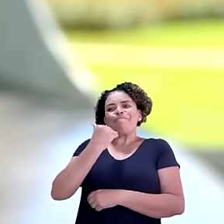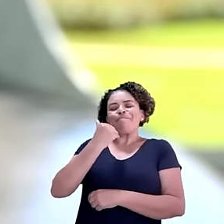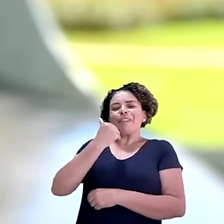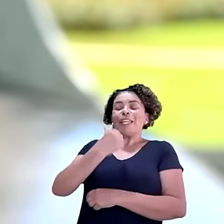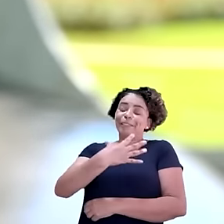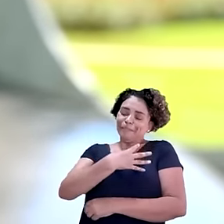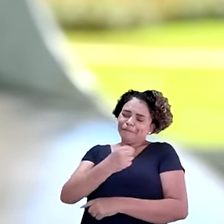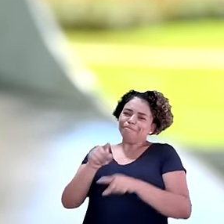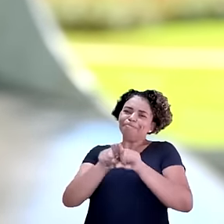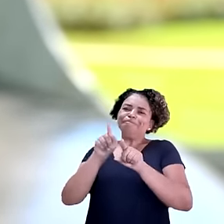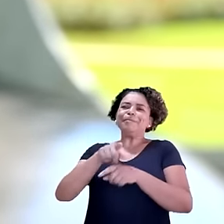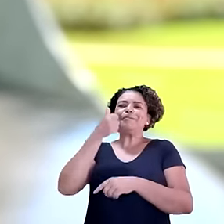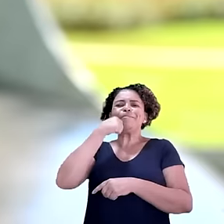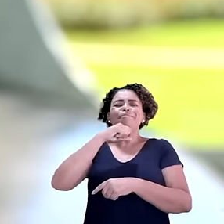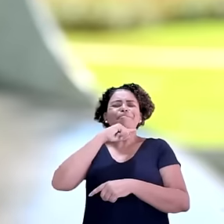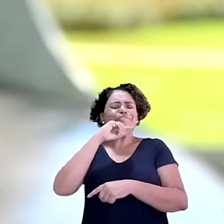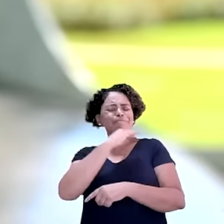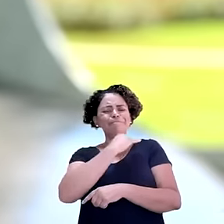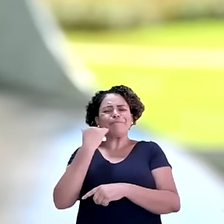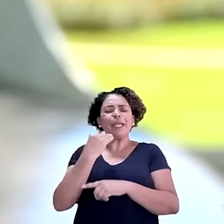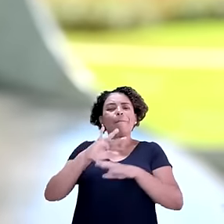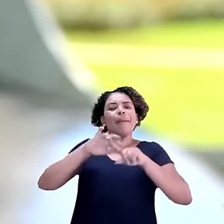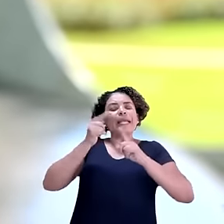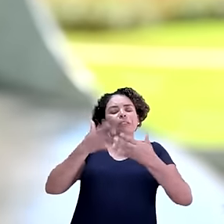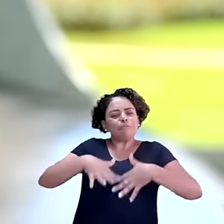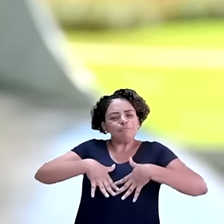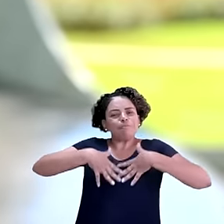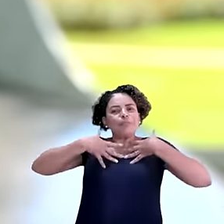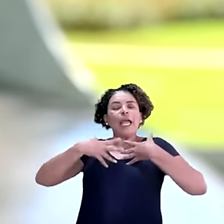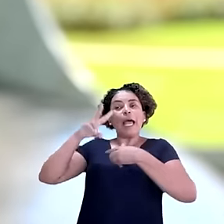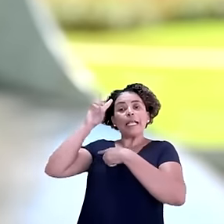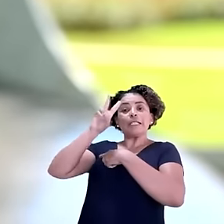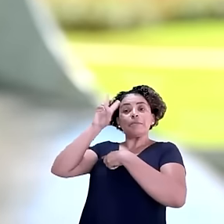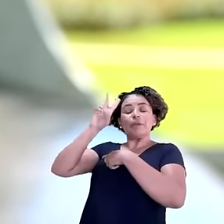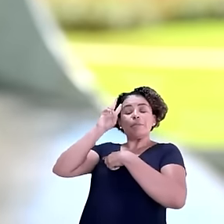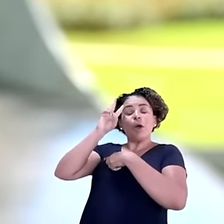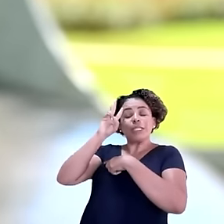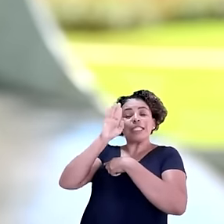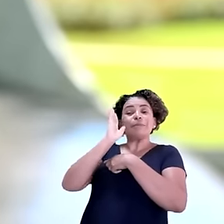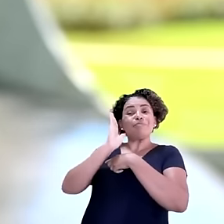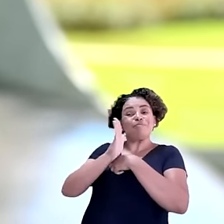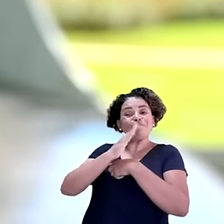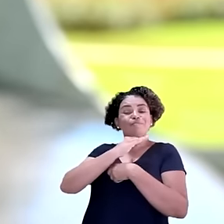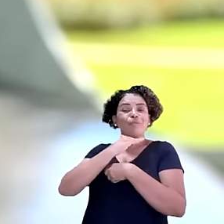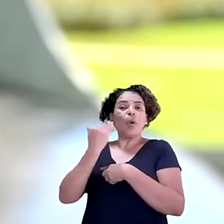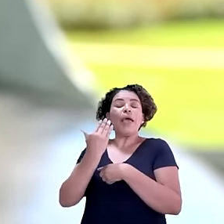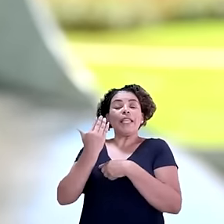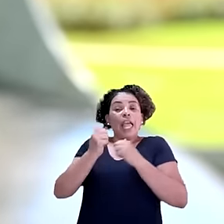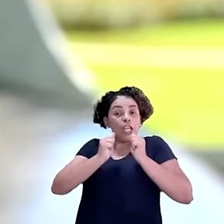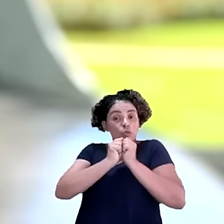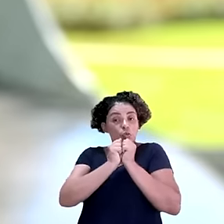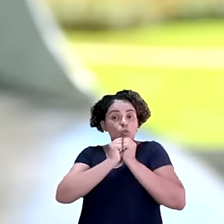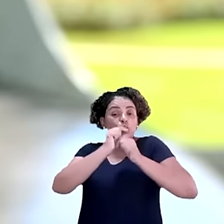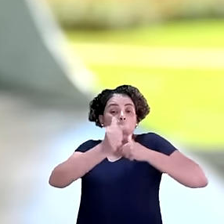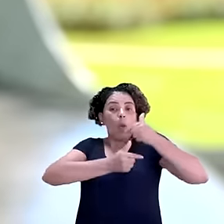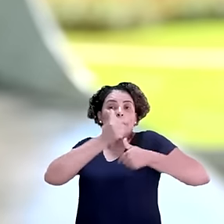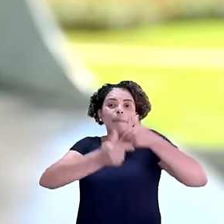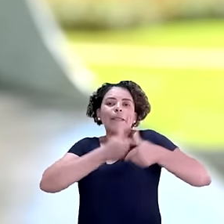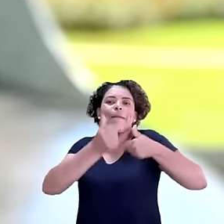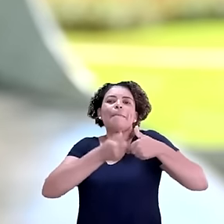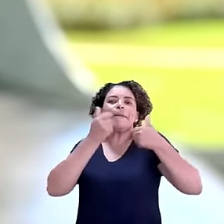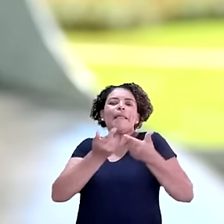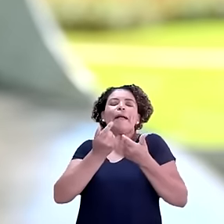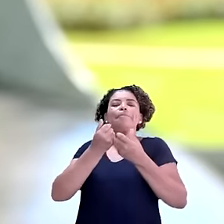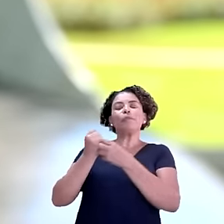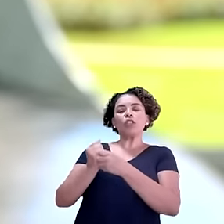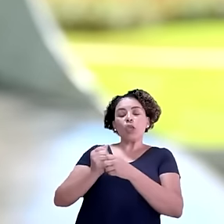e filhos perderam suas mães. A melhor maneira de honrarmos a memória daqueles que se foram é trabalharmos juntos